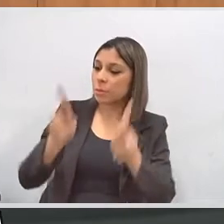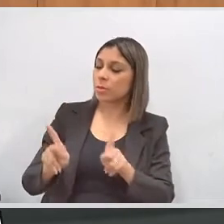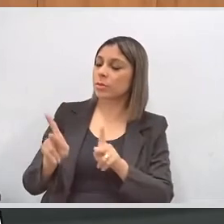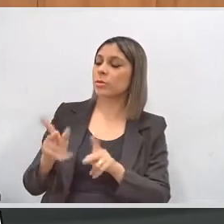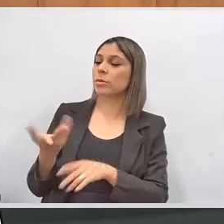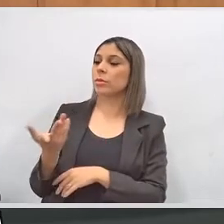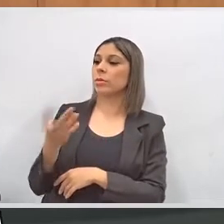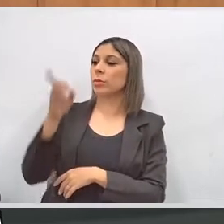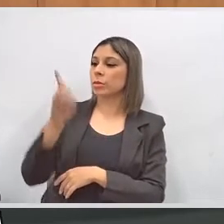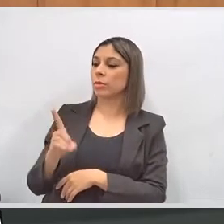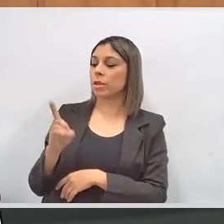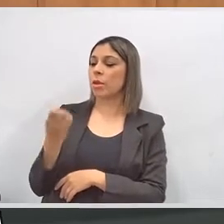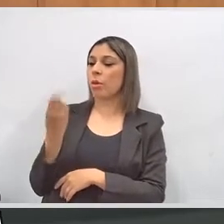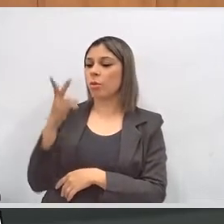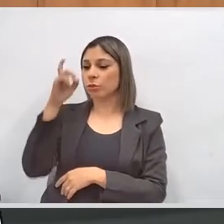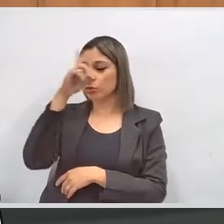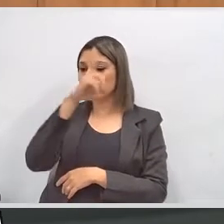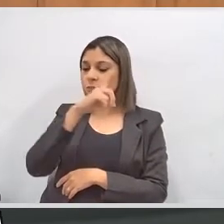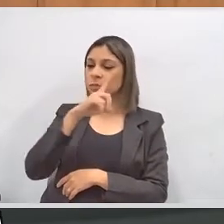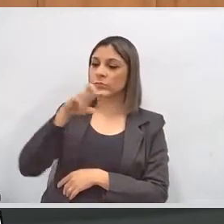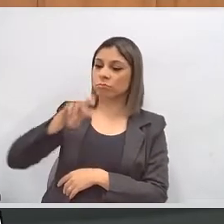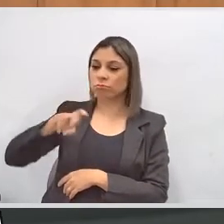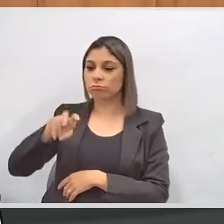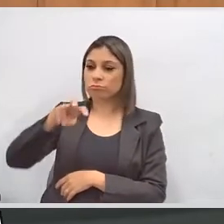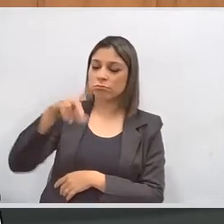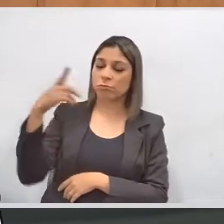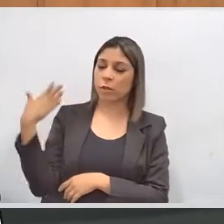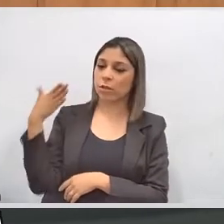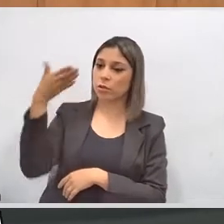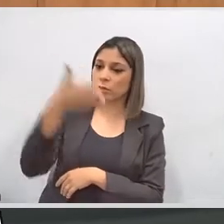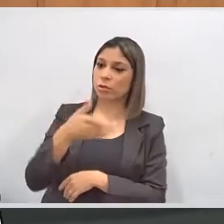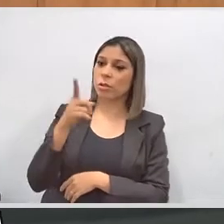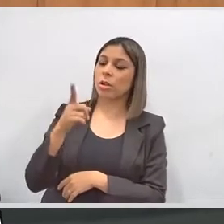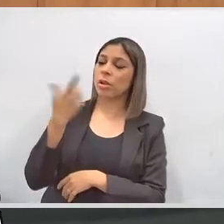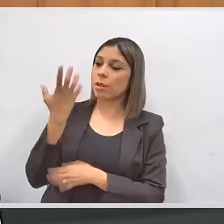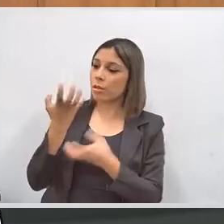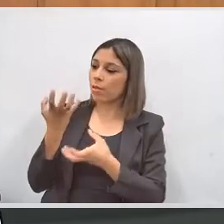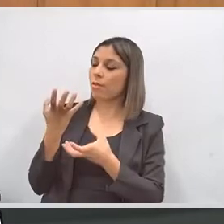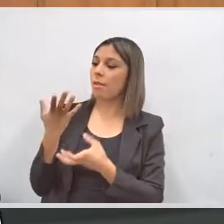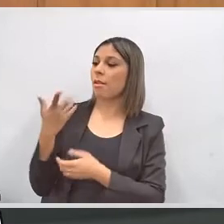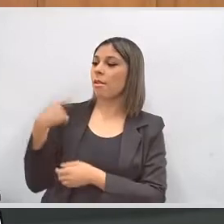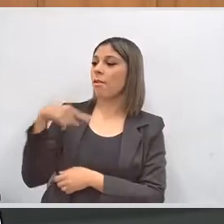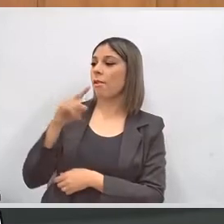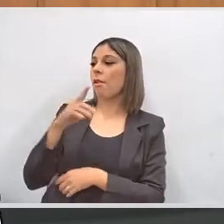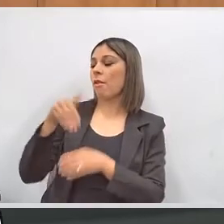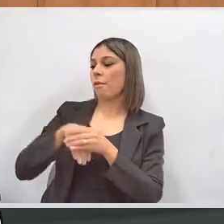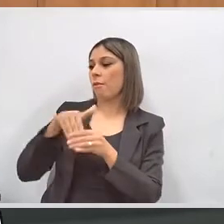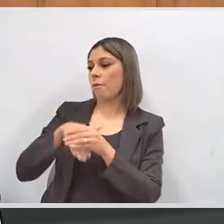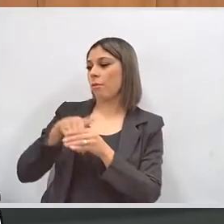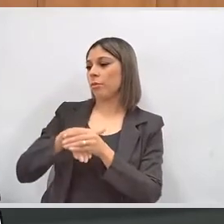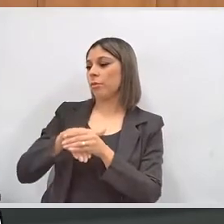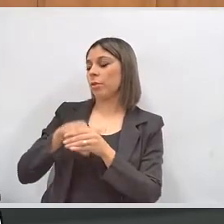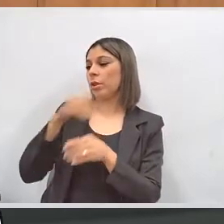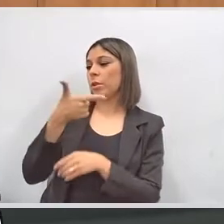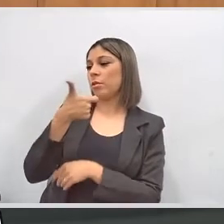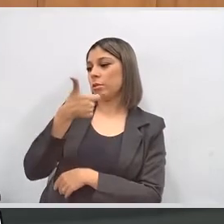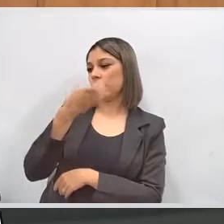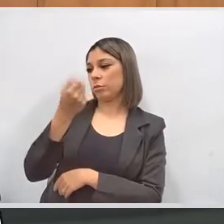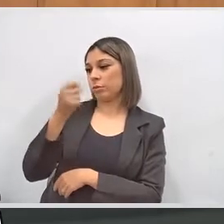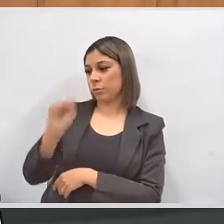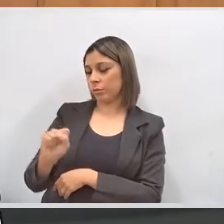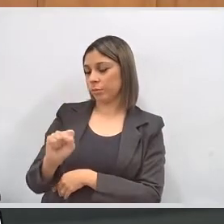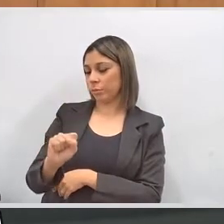ou dificuldades de locomoção que quiserem votar em sessões de fácil acesso nas eleições de